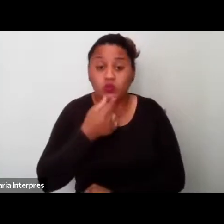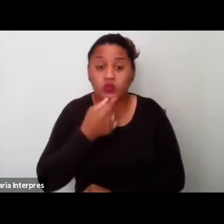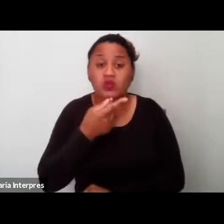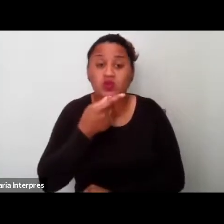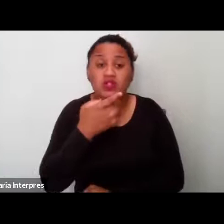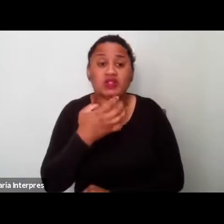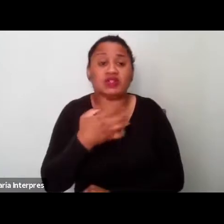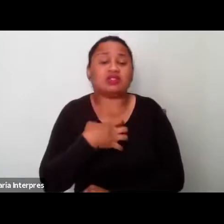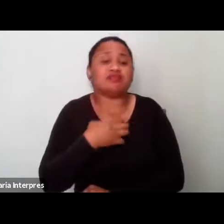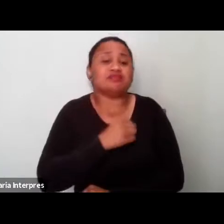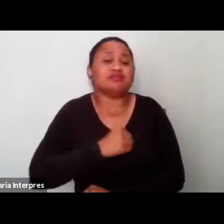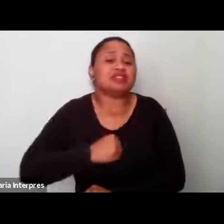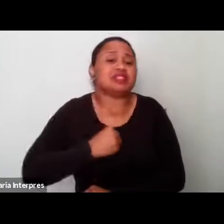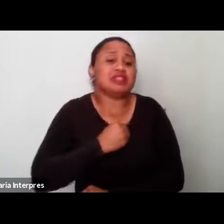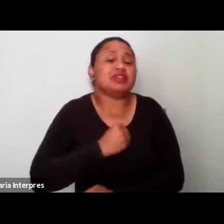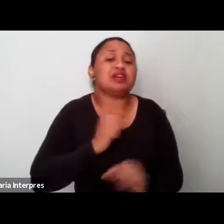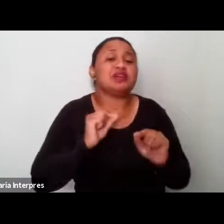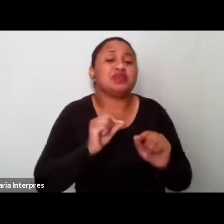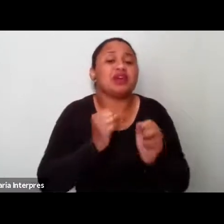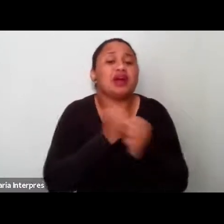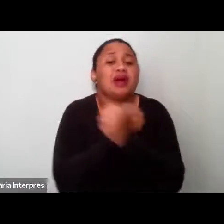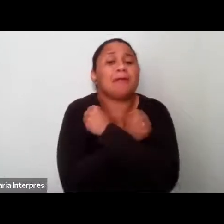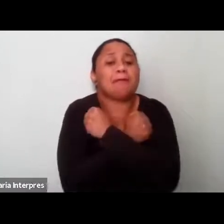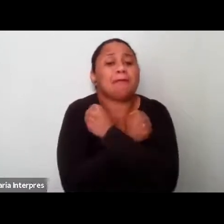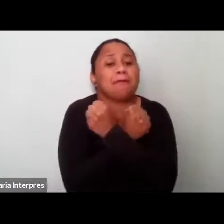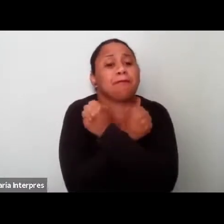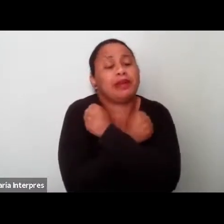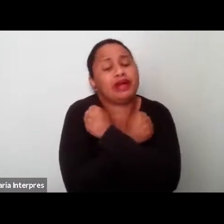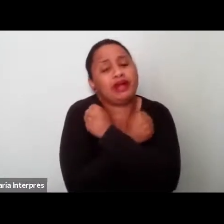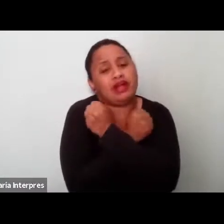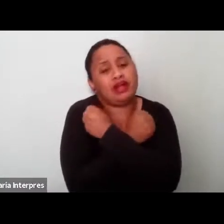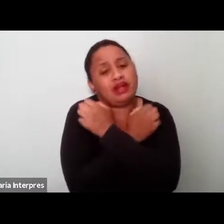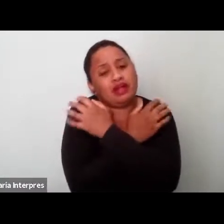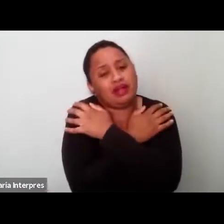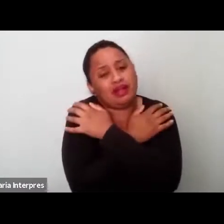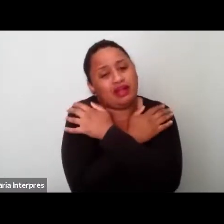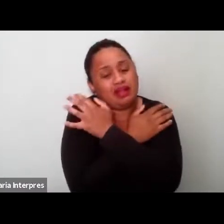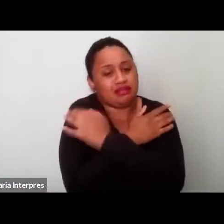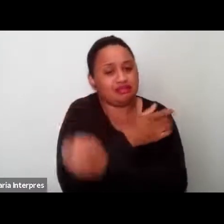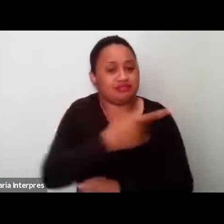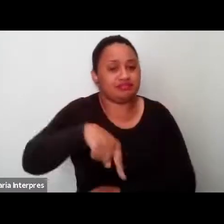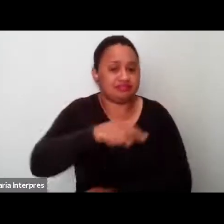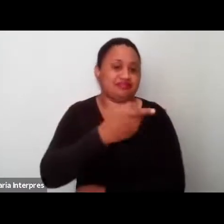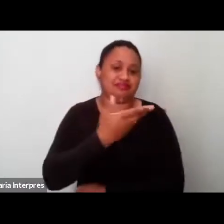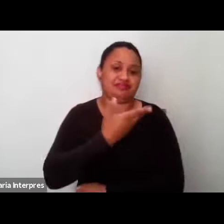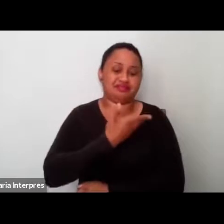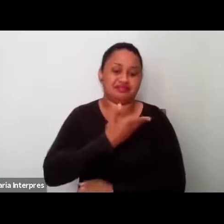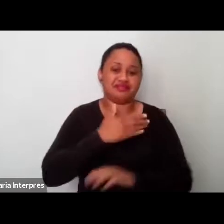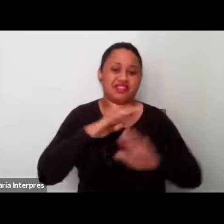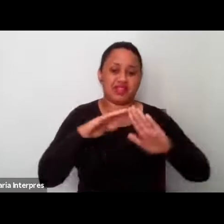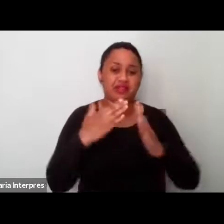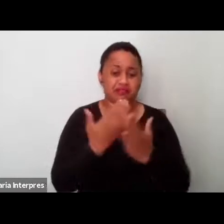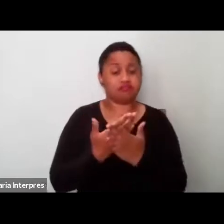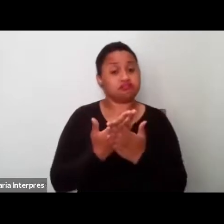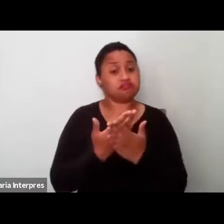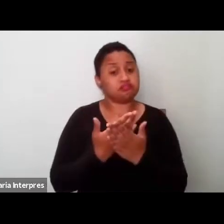muita falta dos abraços, né, dos abraços dos colegas, então, acho que esse é um dado importante, né,